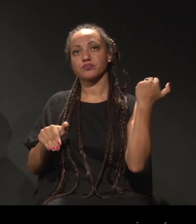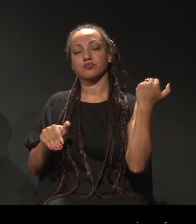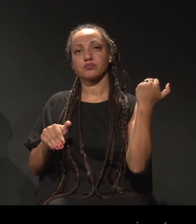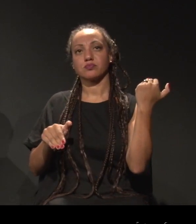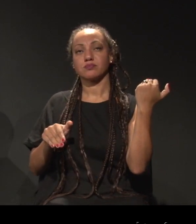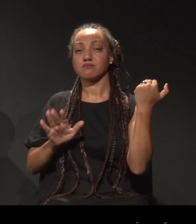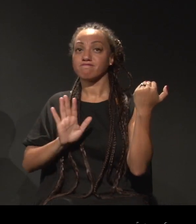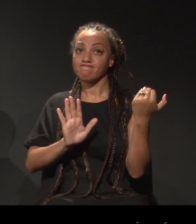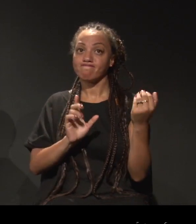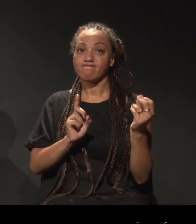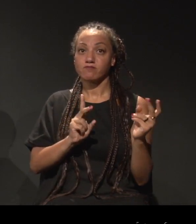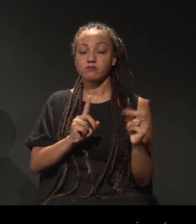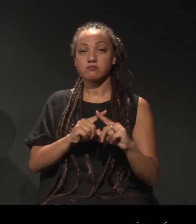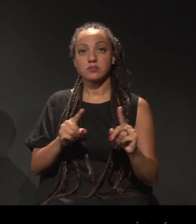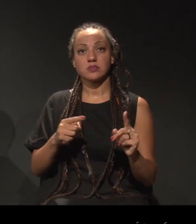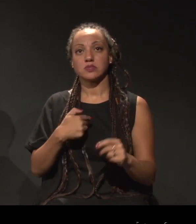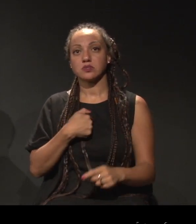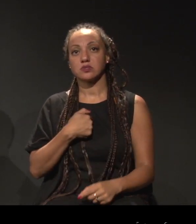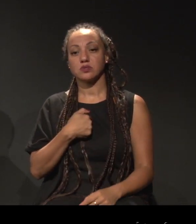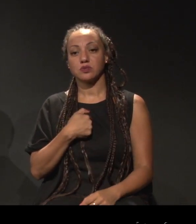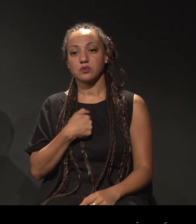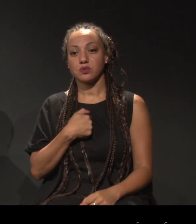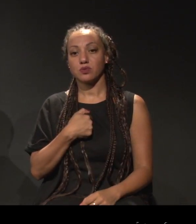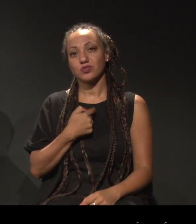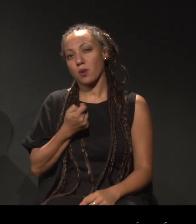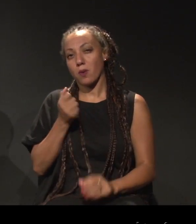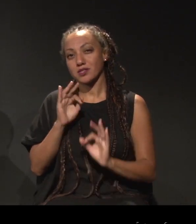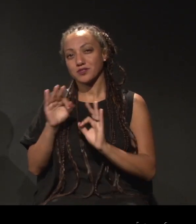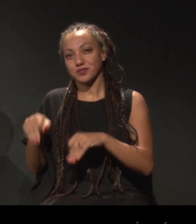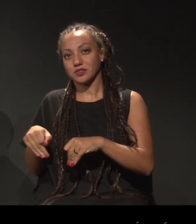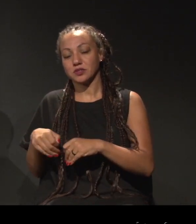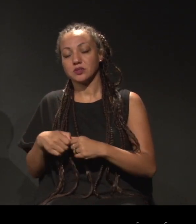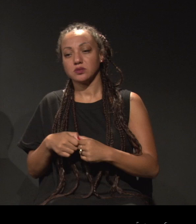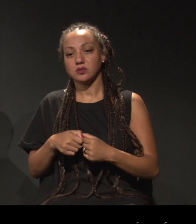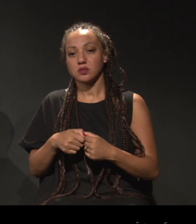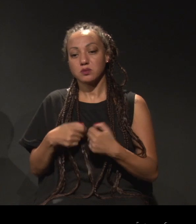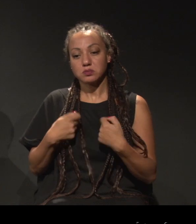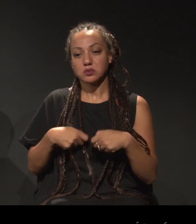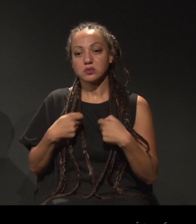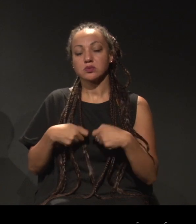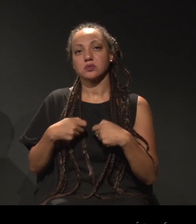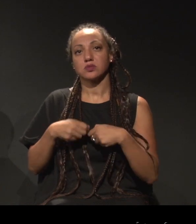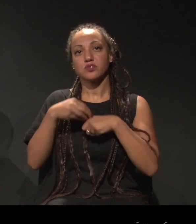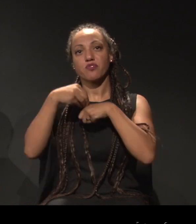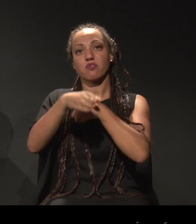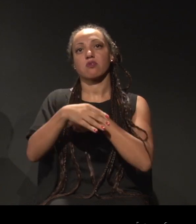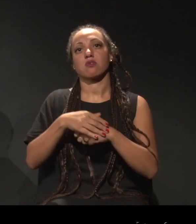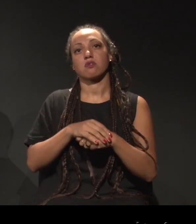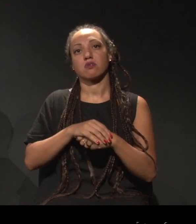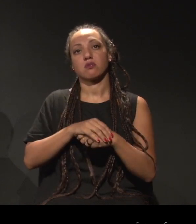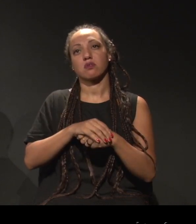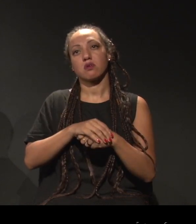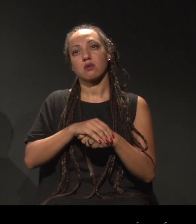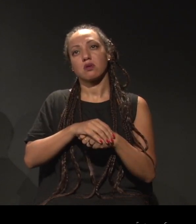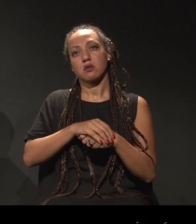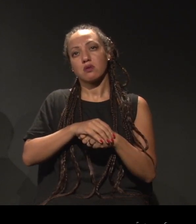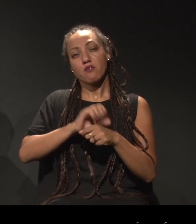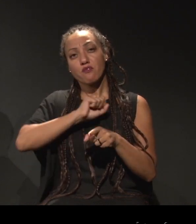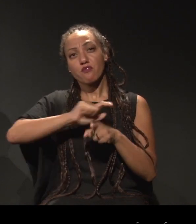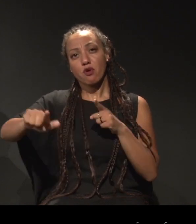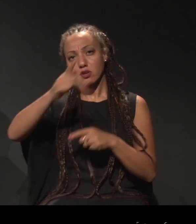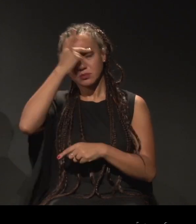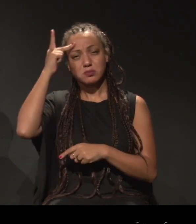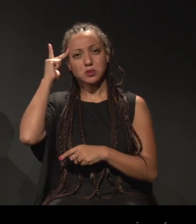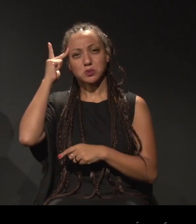mas eu não podia também quase finalizar a minha fala sem dizer fora todos os fascistas desse país,